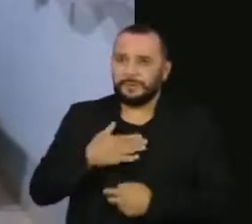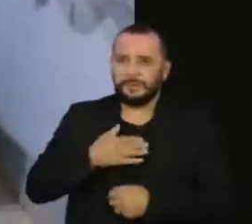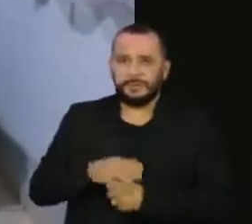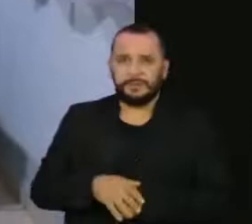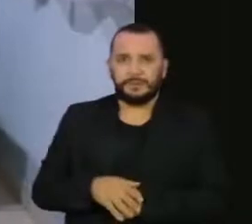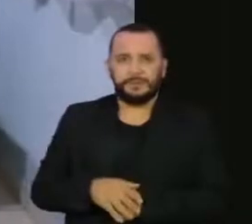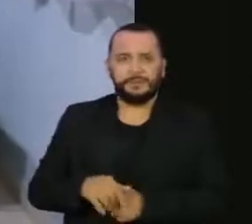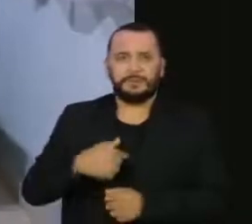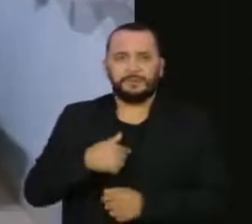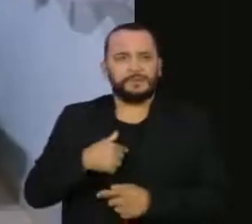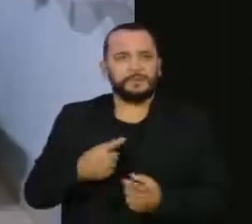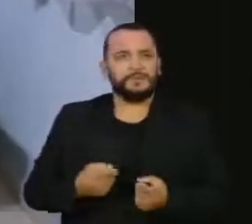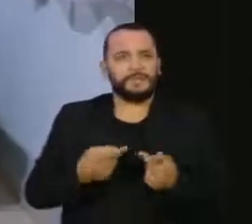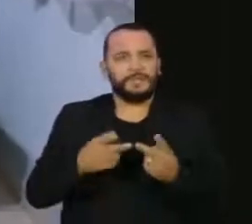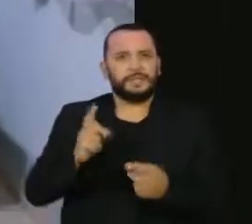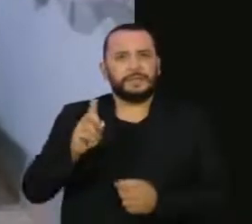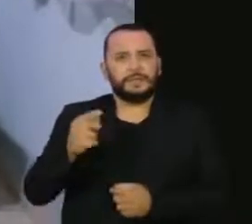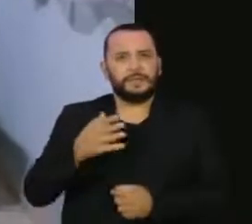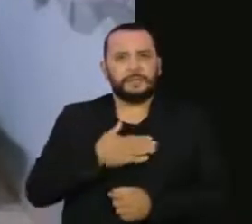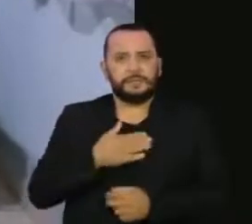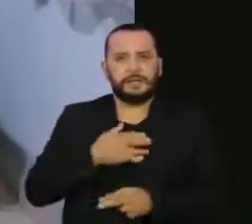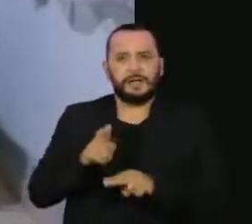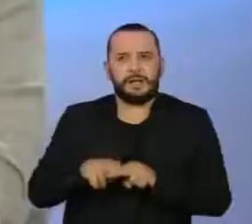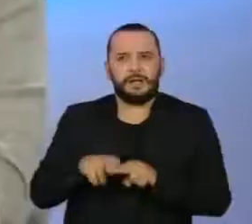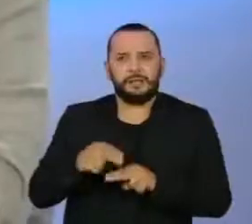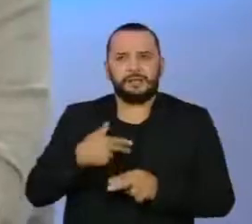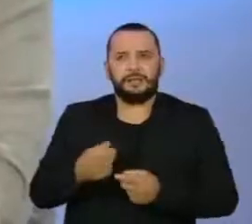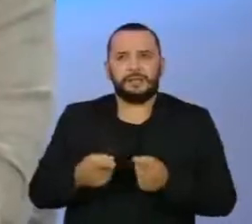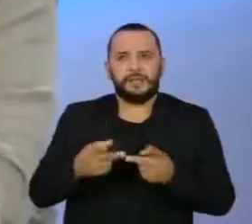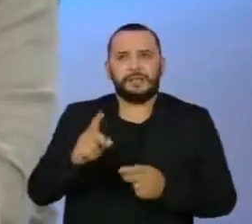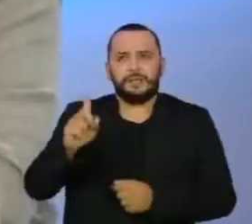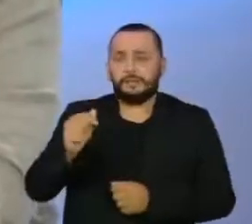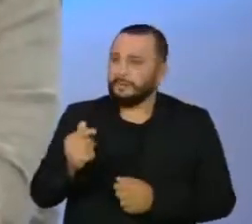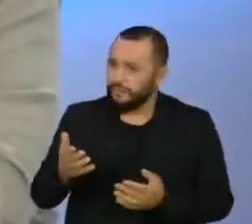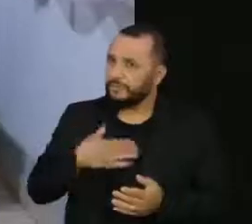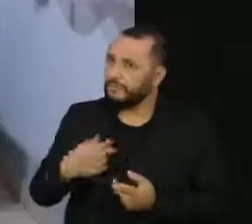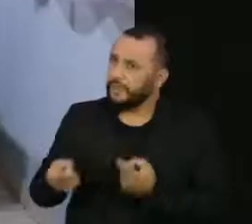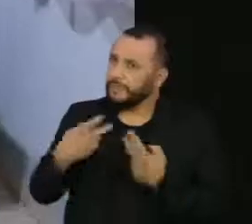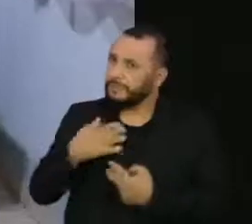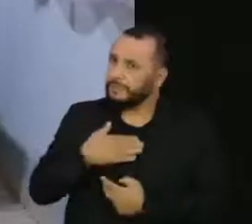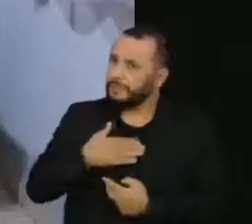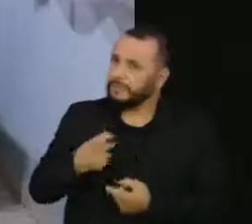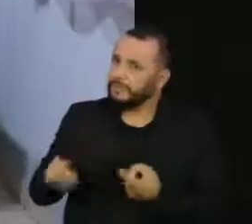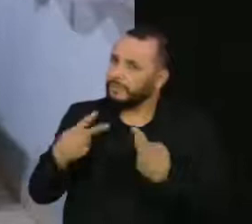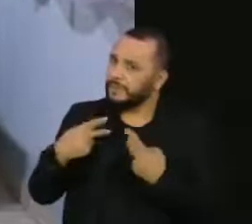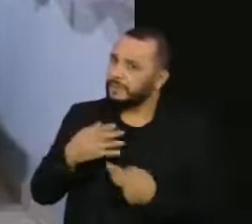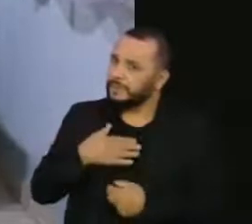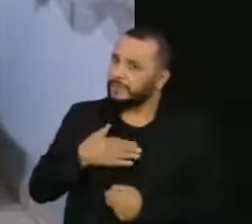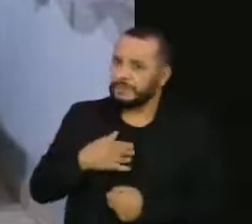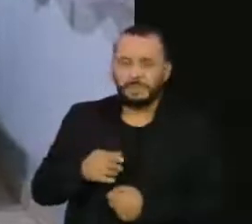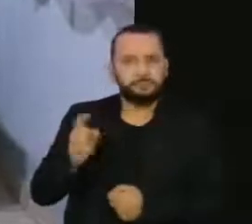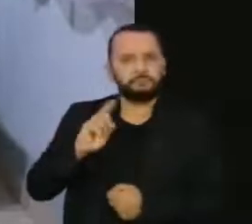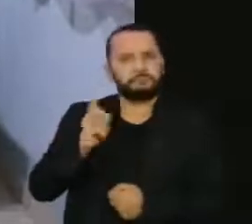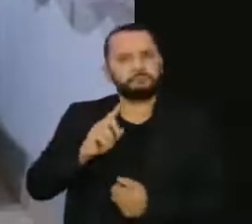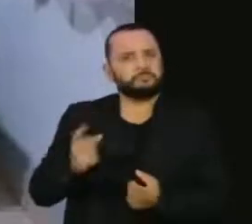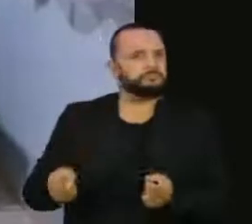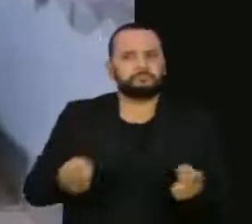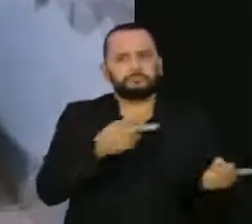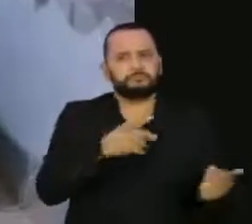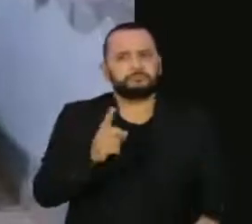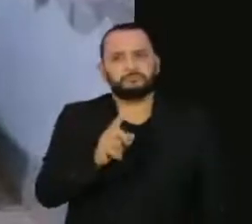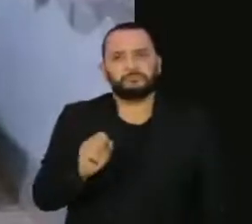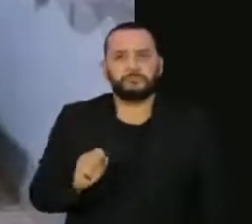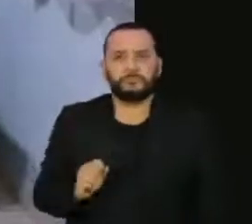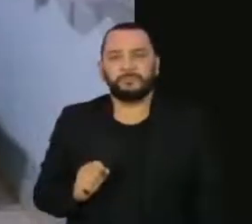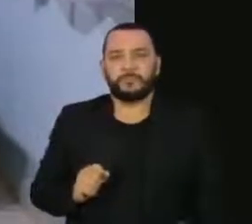ele, eu não. Minha cadeira eu vou vender para quê? Não, me vende, me vende, me vende. Não quis vender. Aí, a pessoa foi